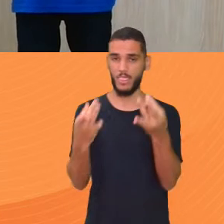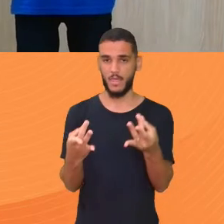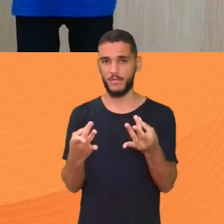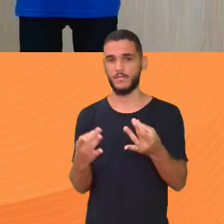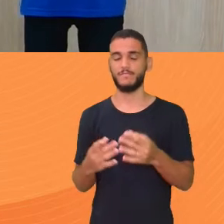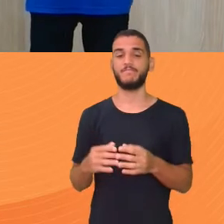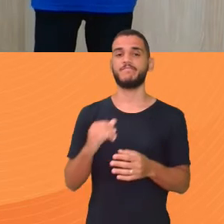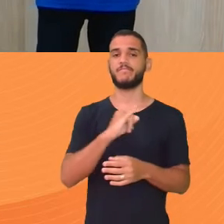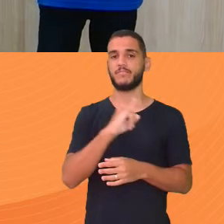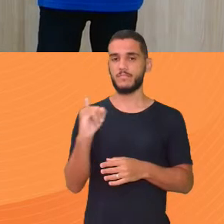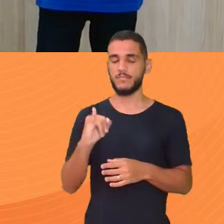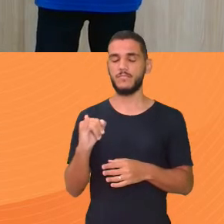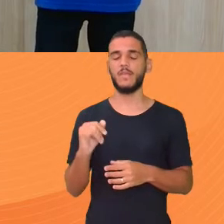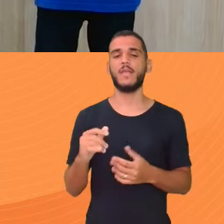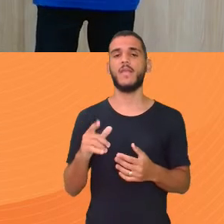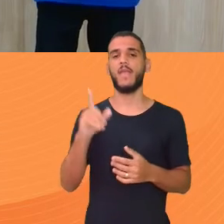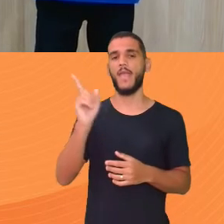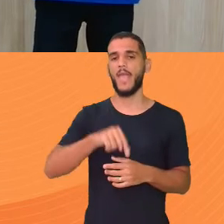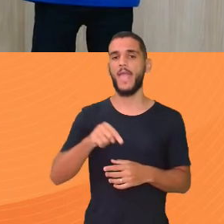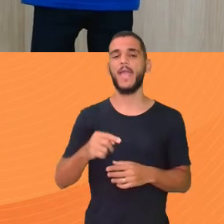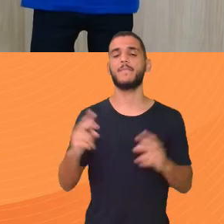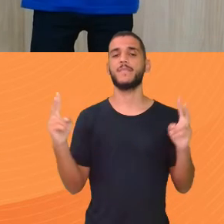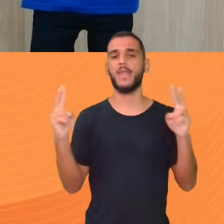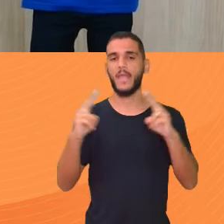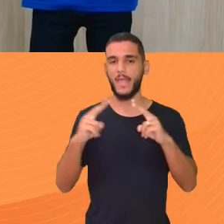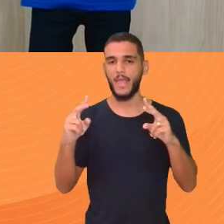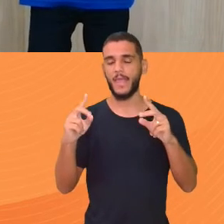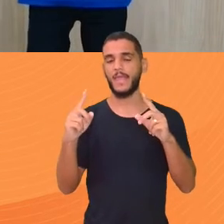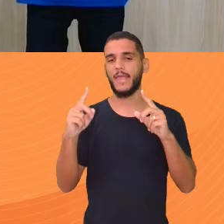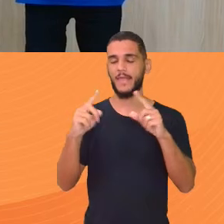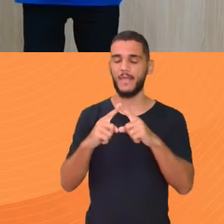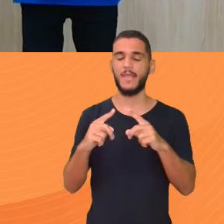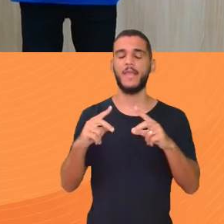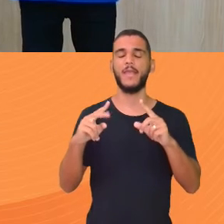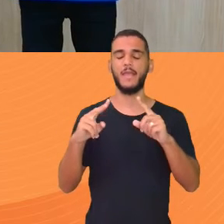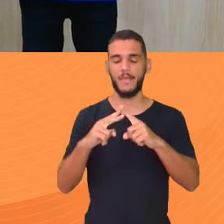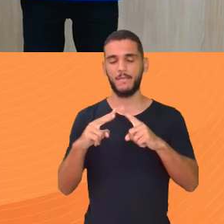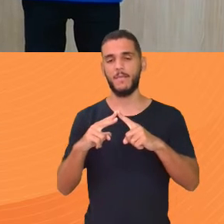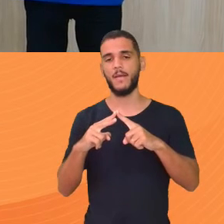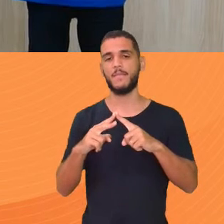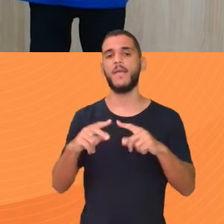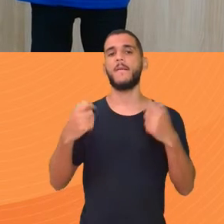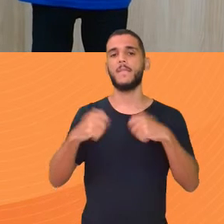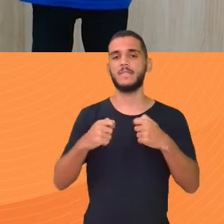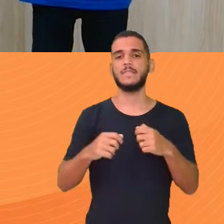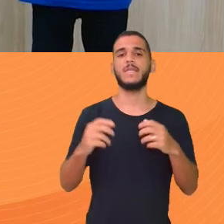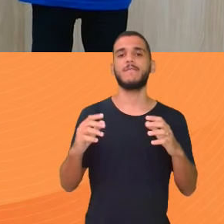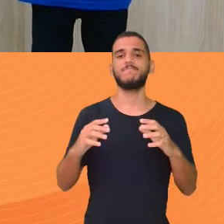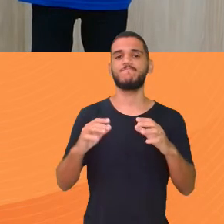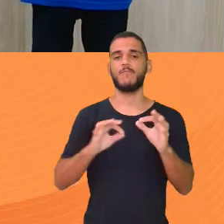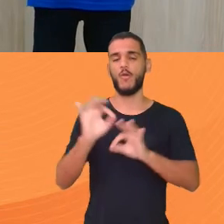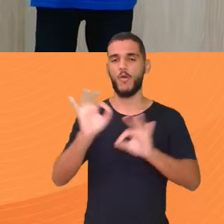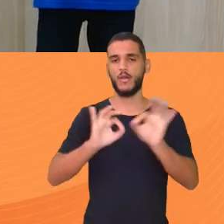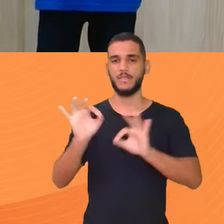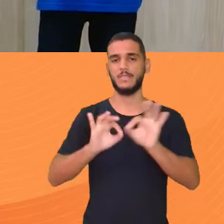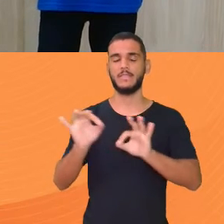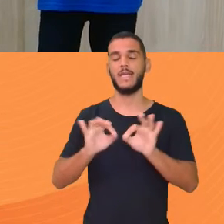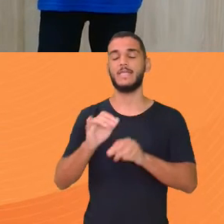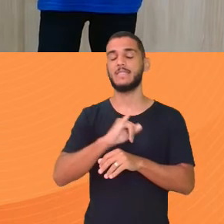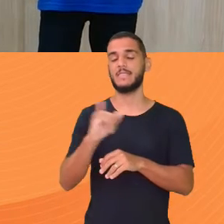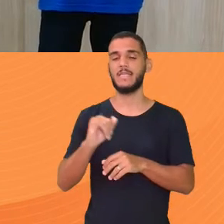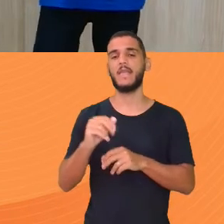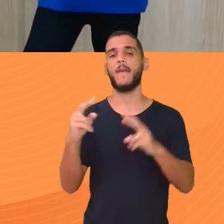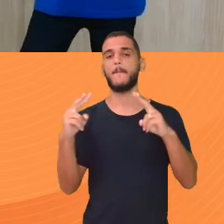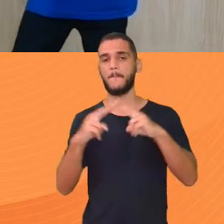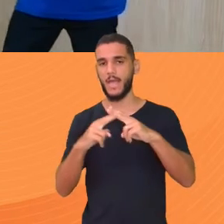Se a quantidade For impa Você bota em ordem Crescente E o do meio É a resposta Se a quantidade